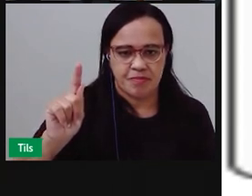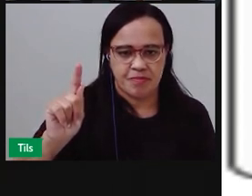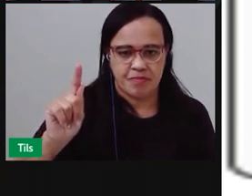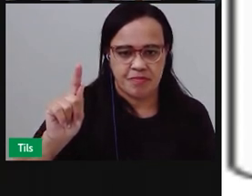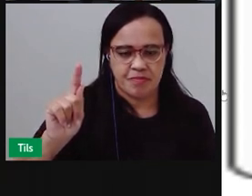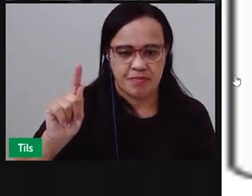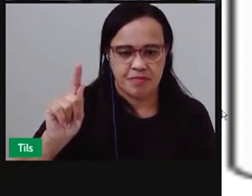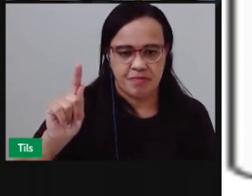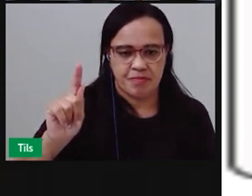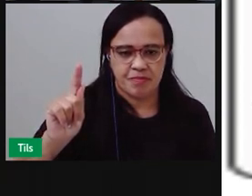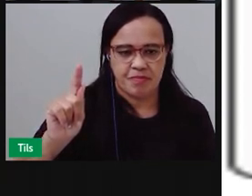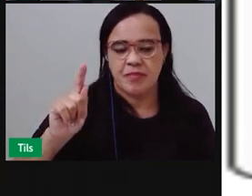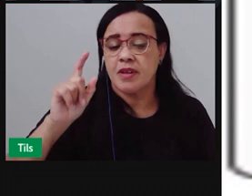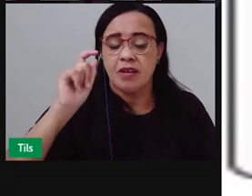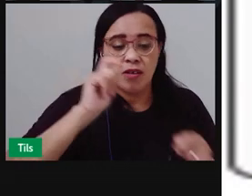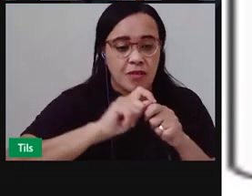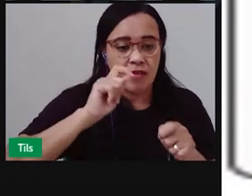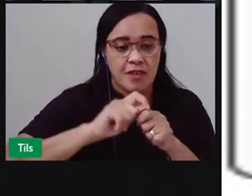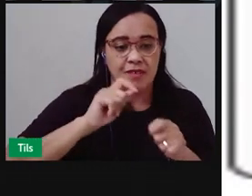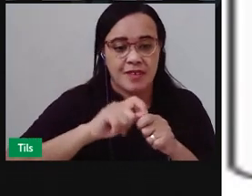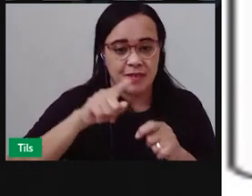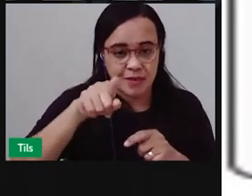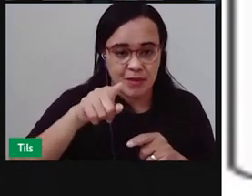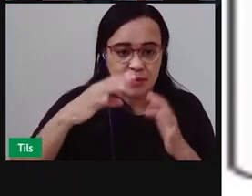para escrever essa letra Olha